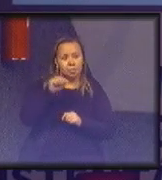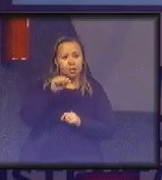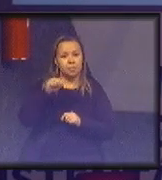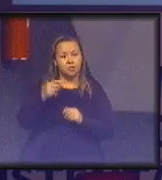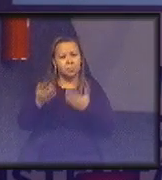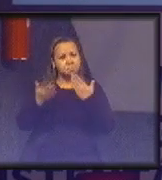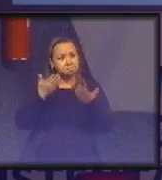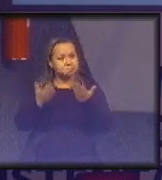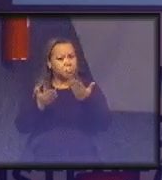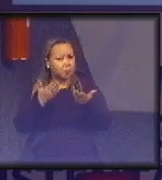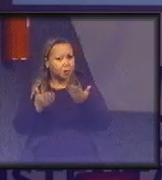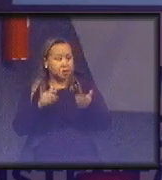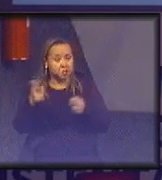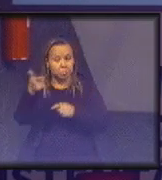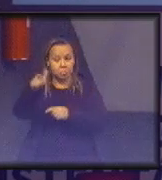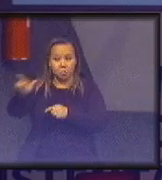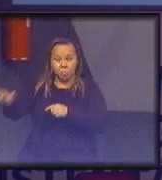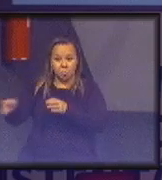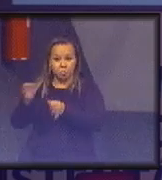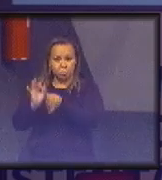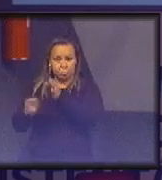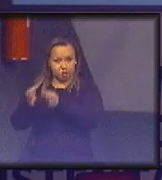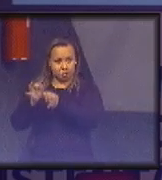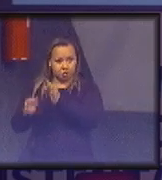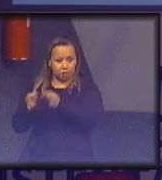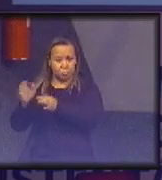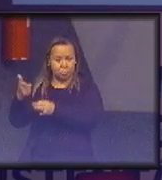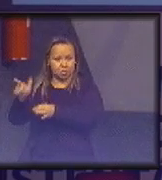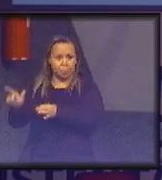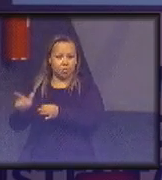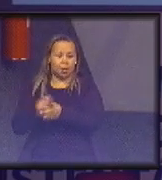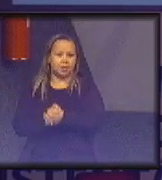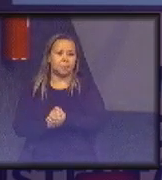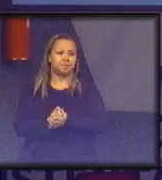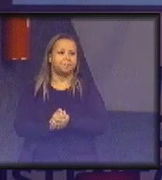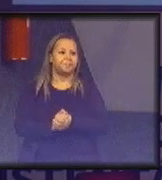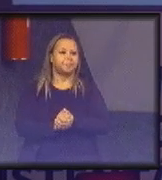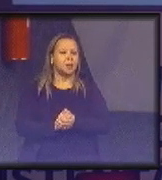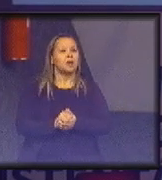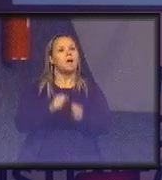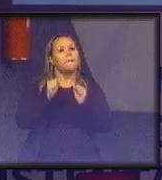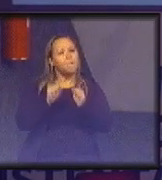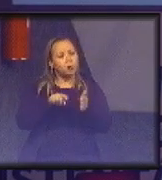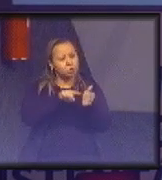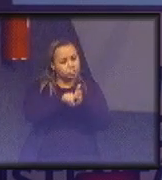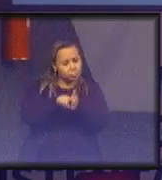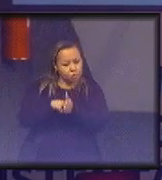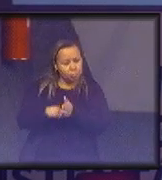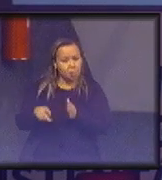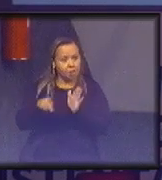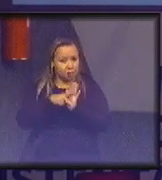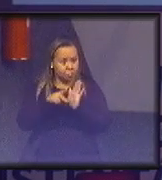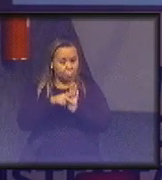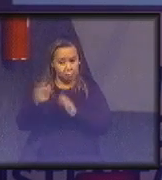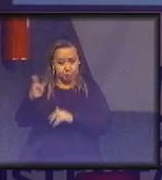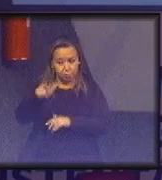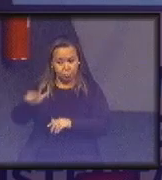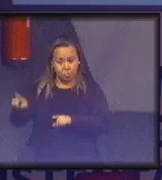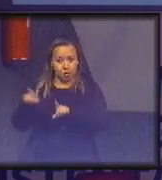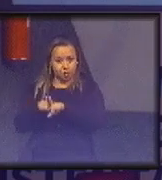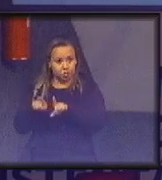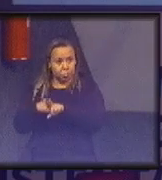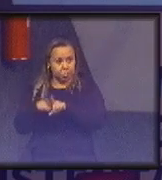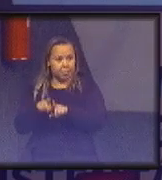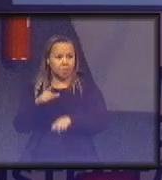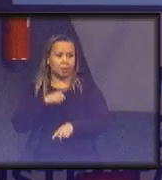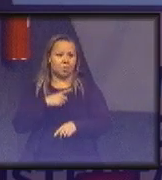comparação com os outros tribunais do mesmo segmento. Então, vocês podem consultar do próprio e dos demais também, tanto do próprio